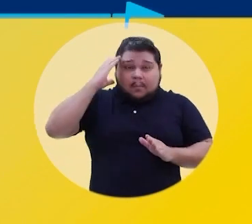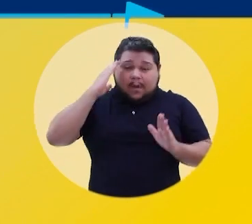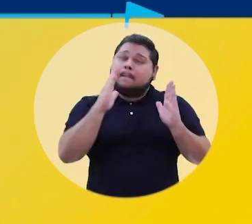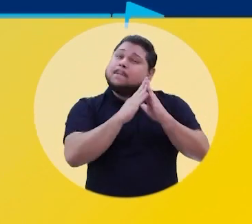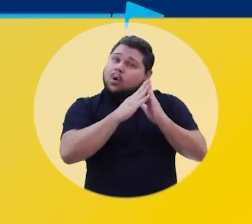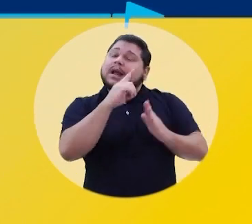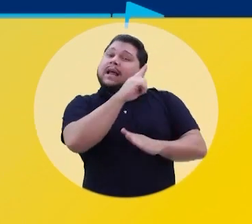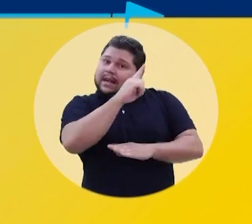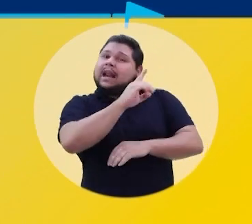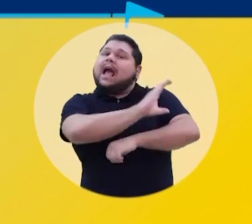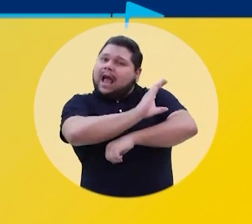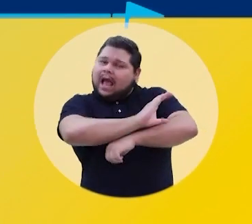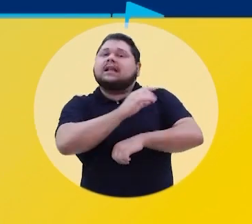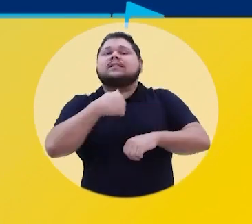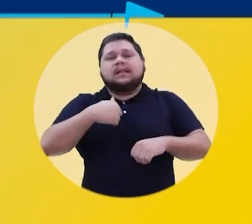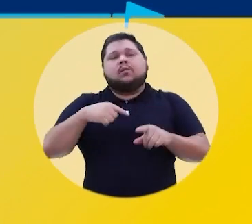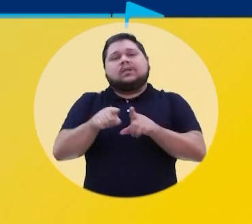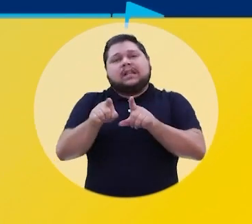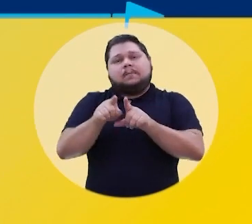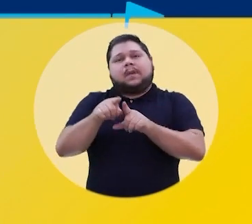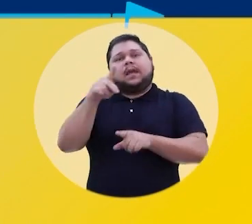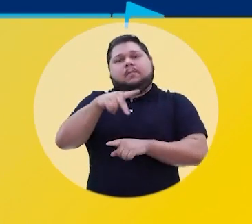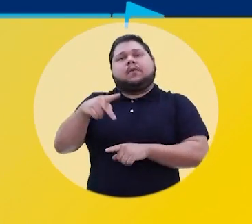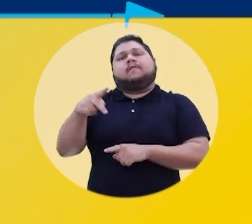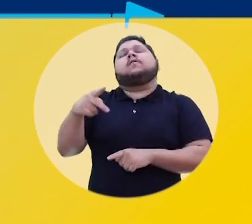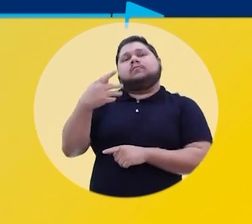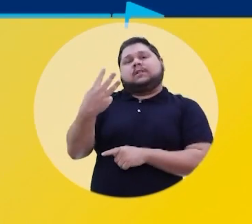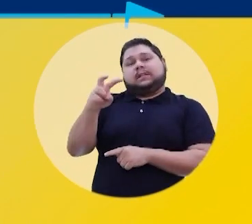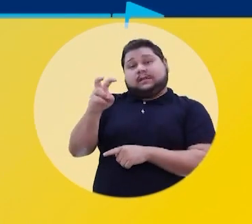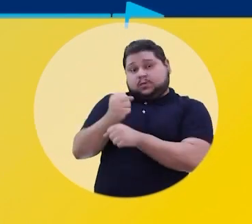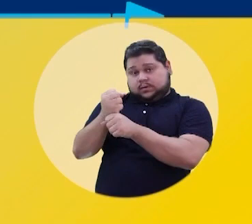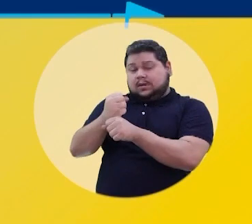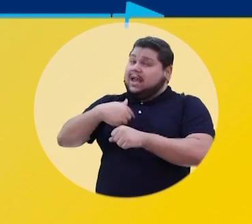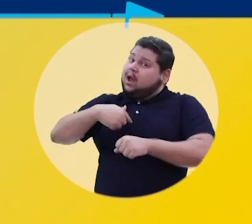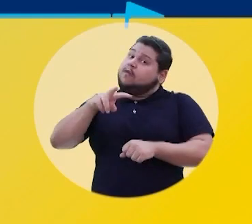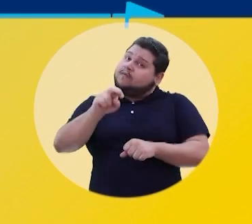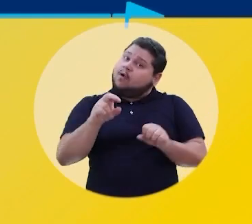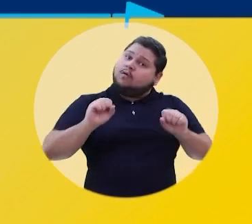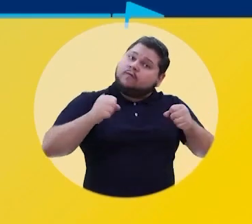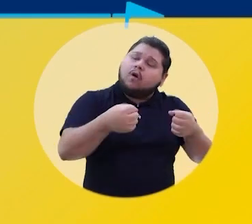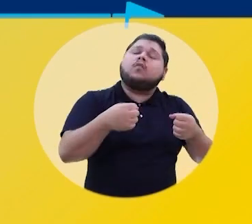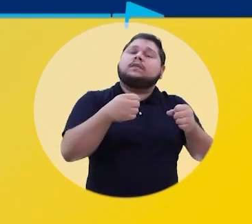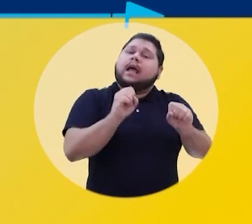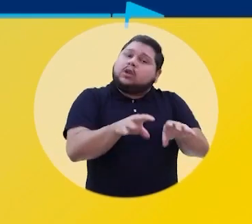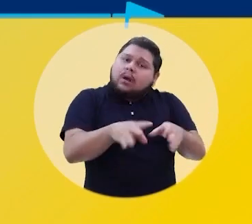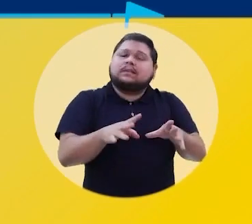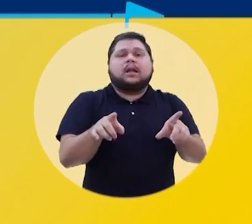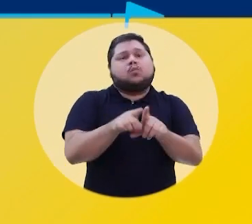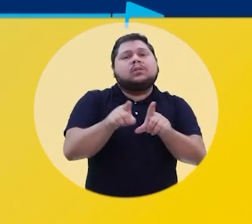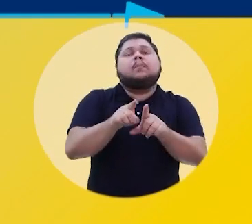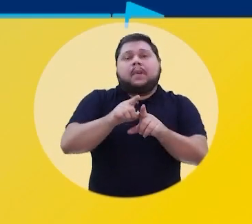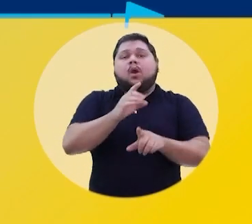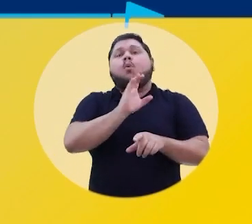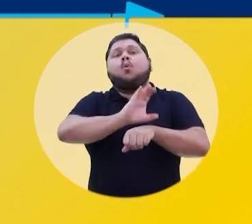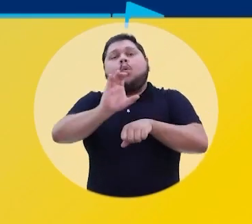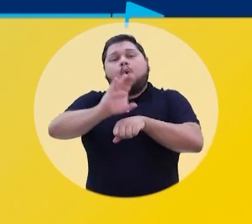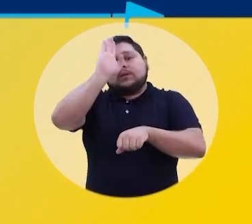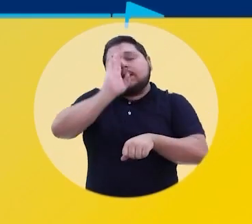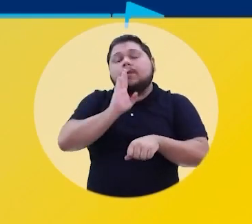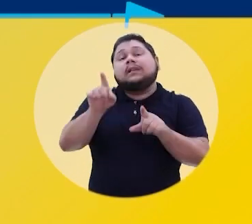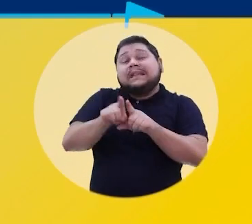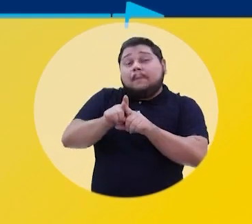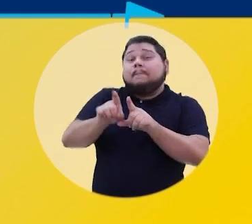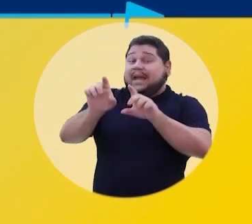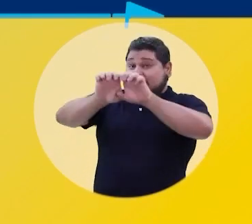Cáceres e servidor da Unemate há 25 anos. Trabalharei para melhores resultados na educação, para ofertas de cursos universitários gratuitos e por recursos para